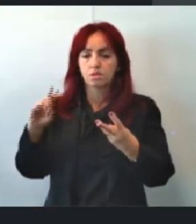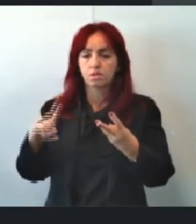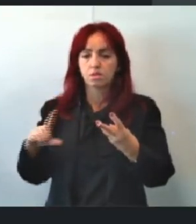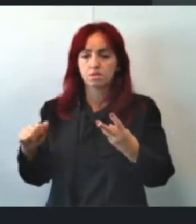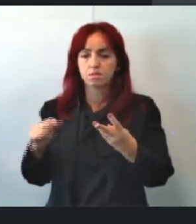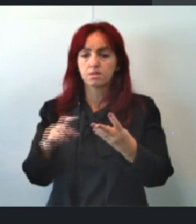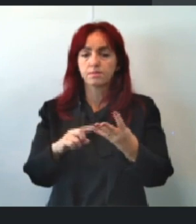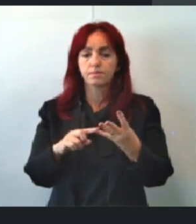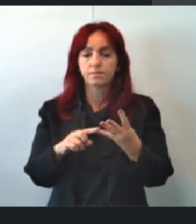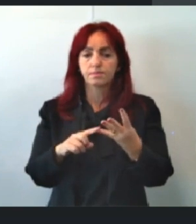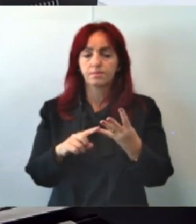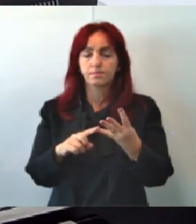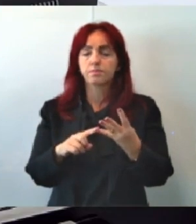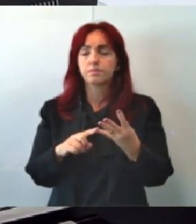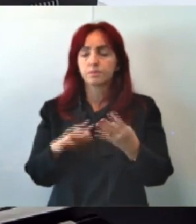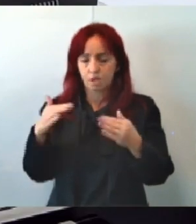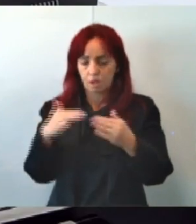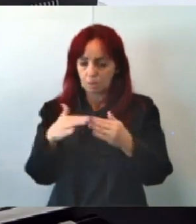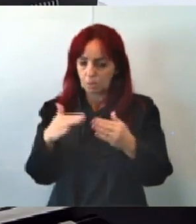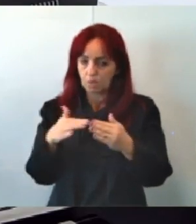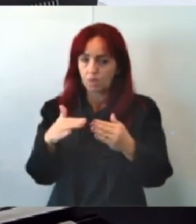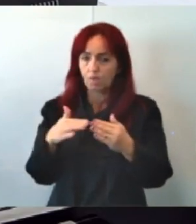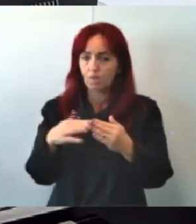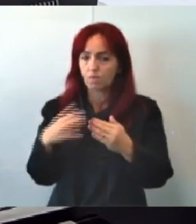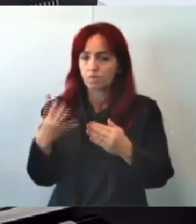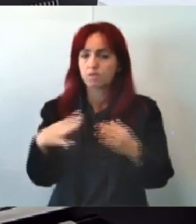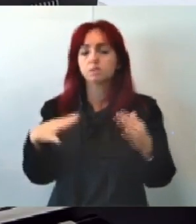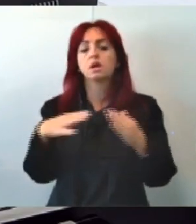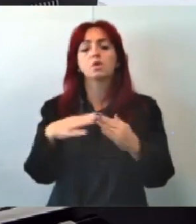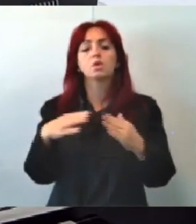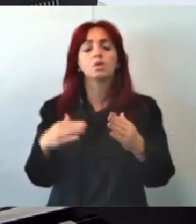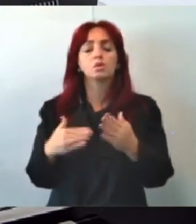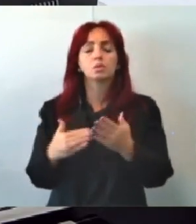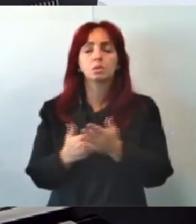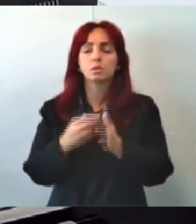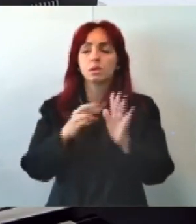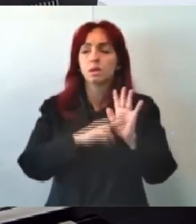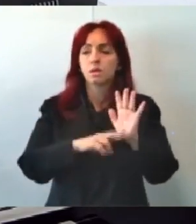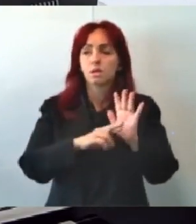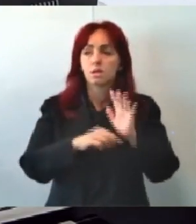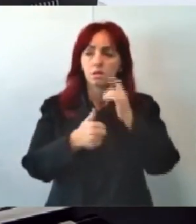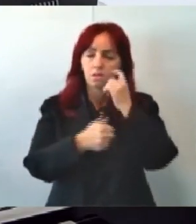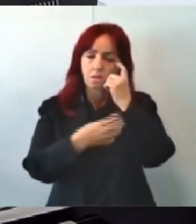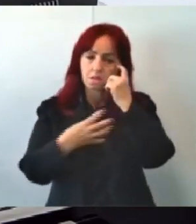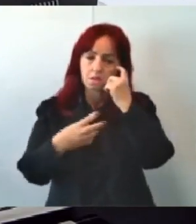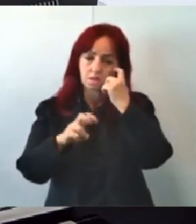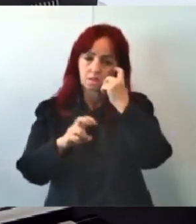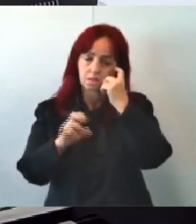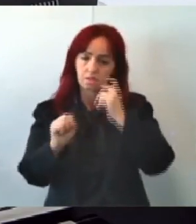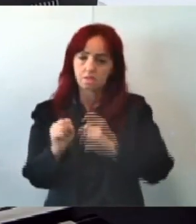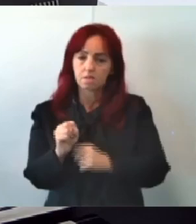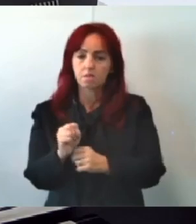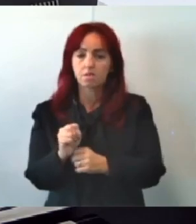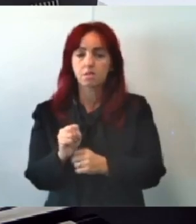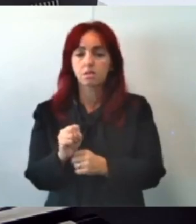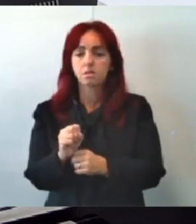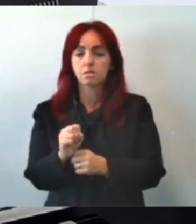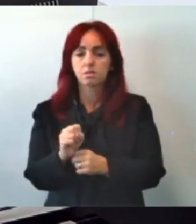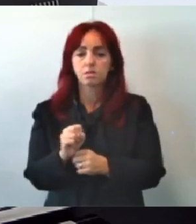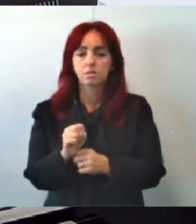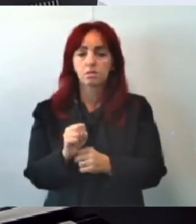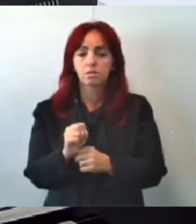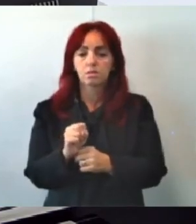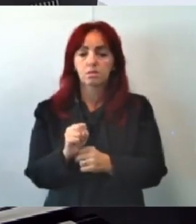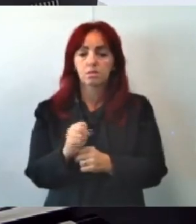De acordo Eu também Voto de acordo Então Requerimento De comissão 1458 De